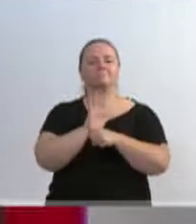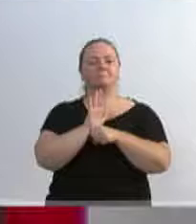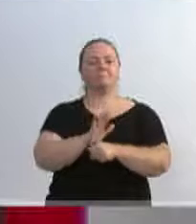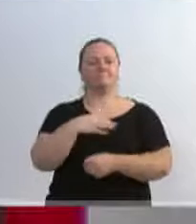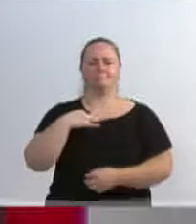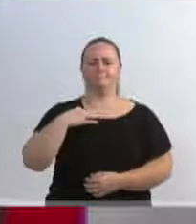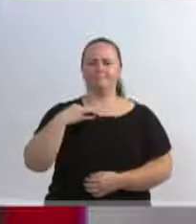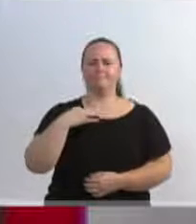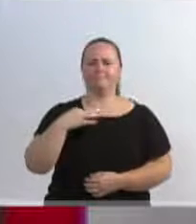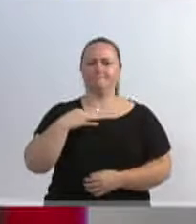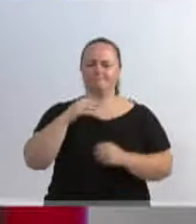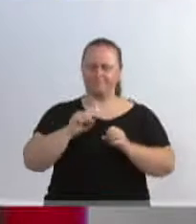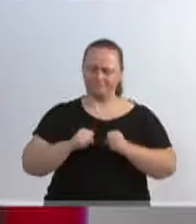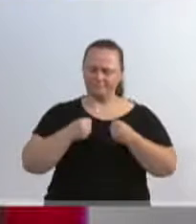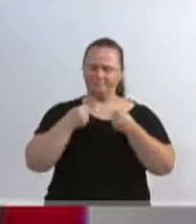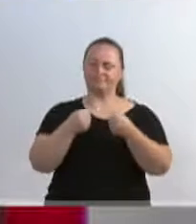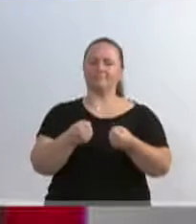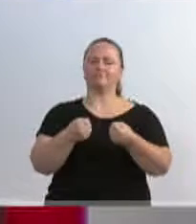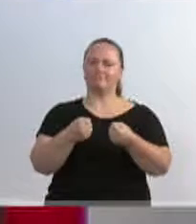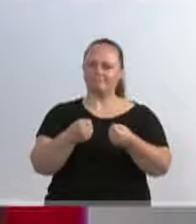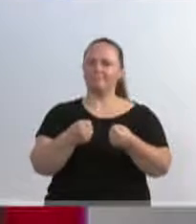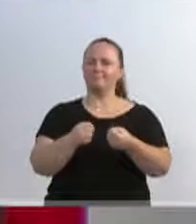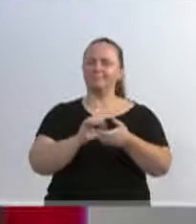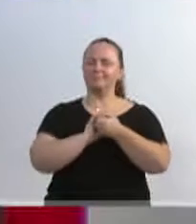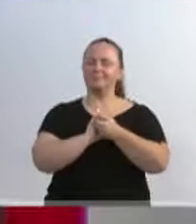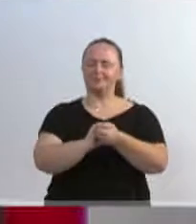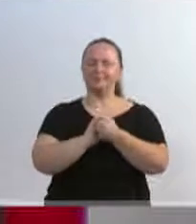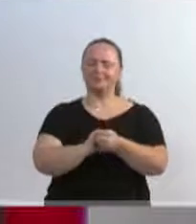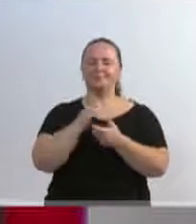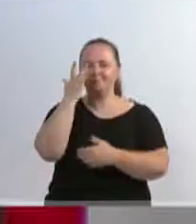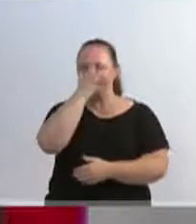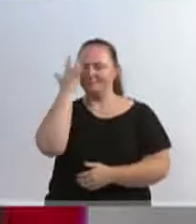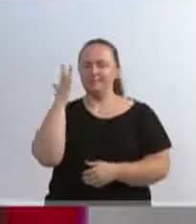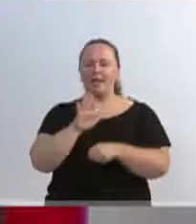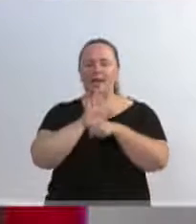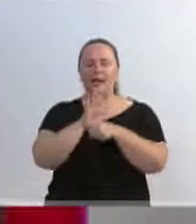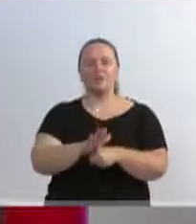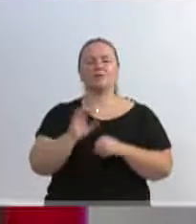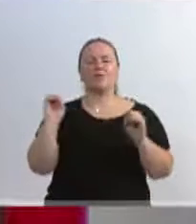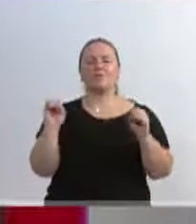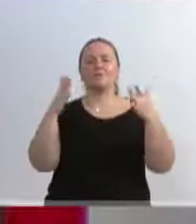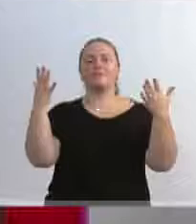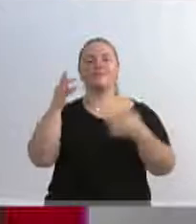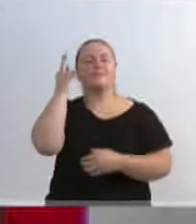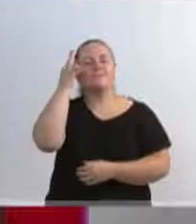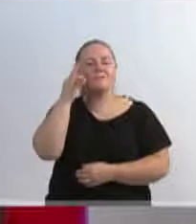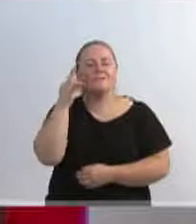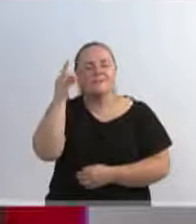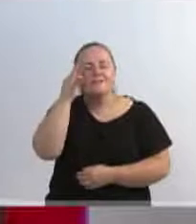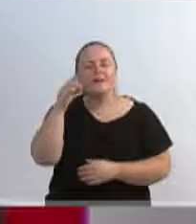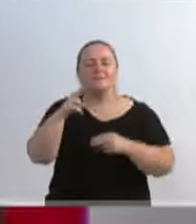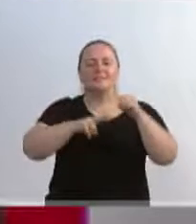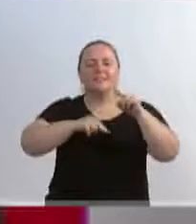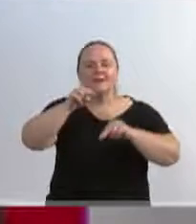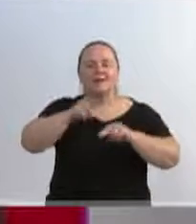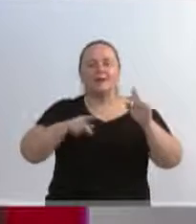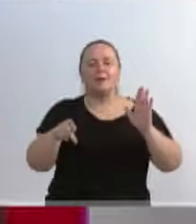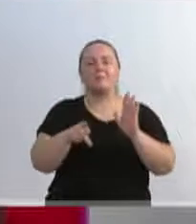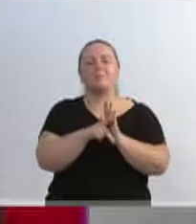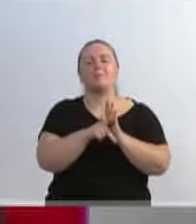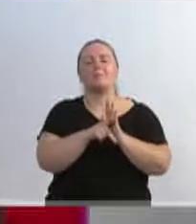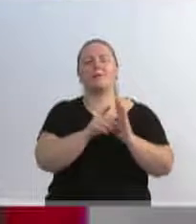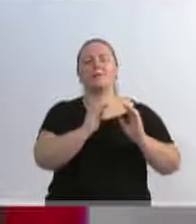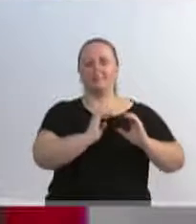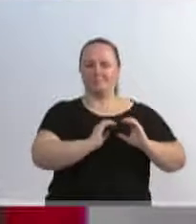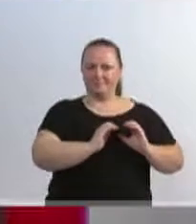uma grande folha de serviço. Parabéns a todos que lá estiveram, bem como o prestígio muito grande por parte